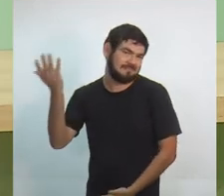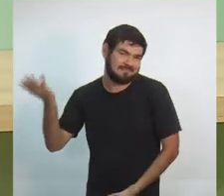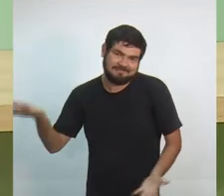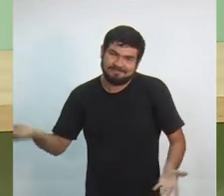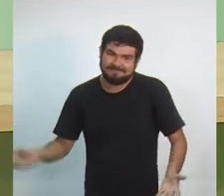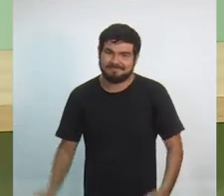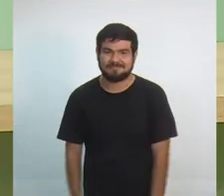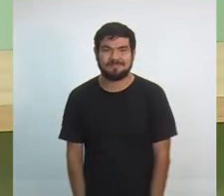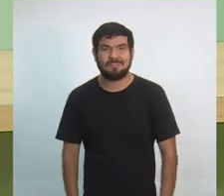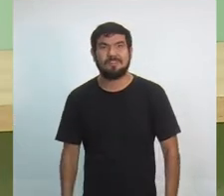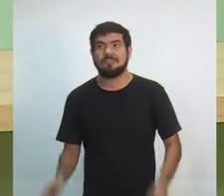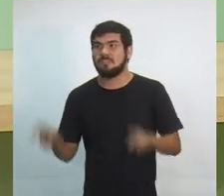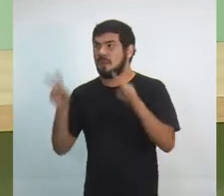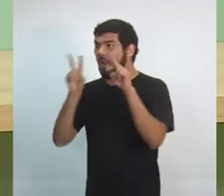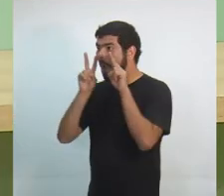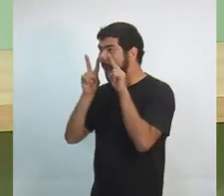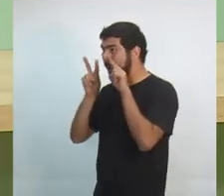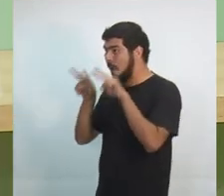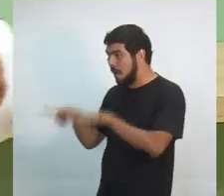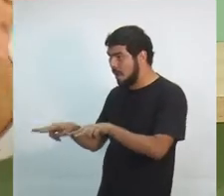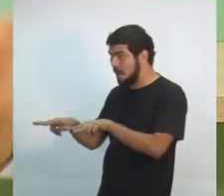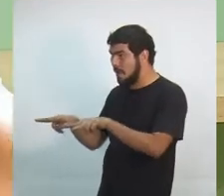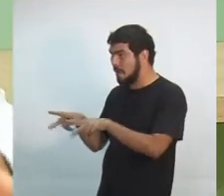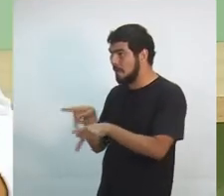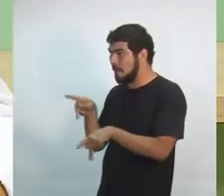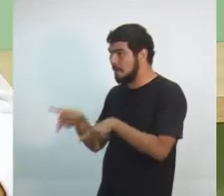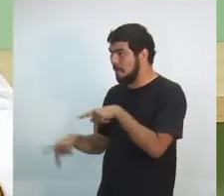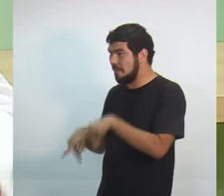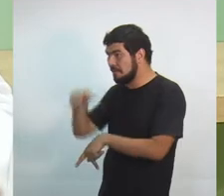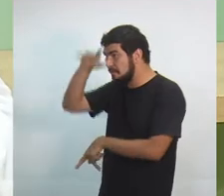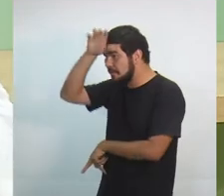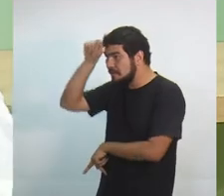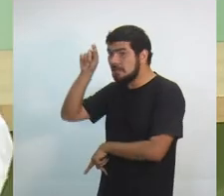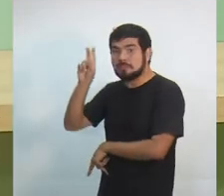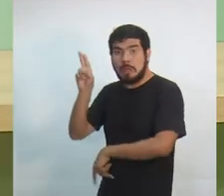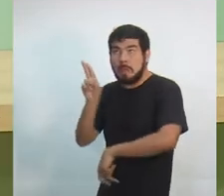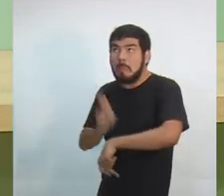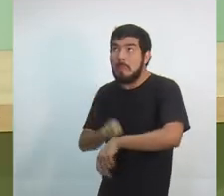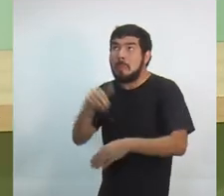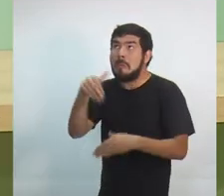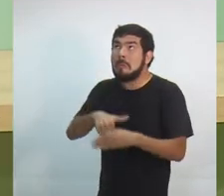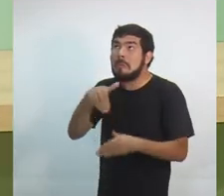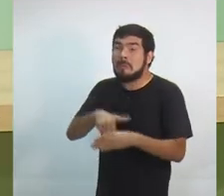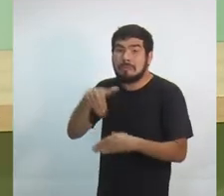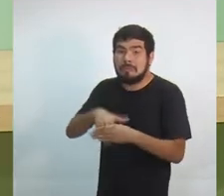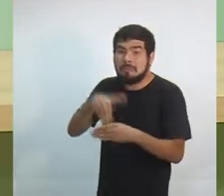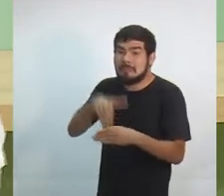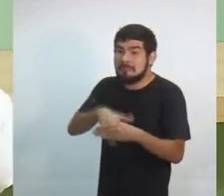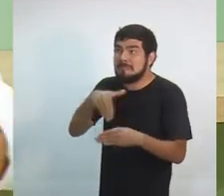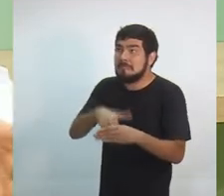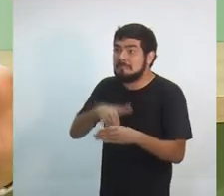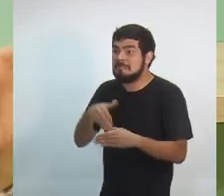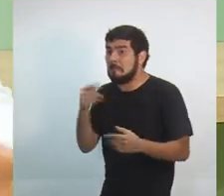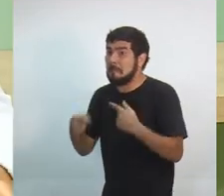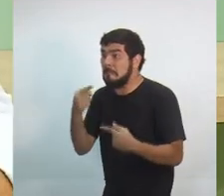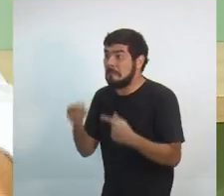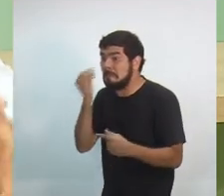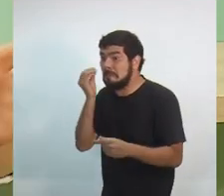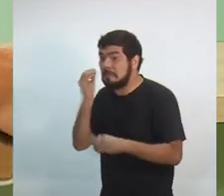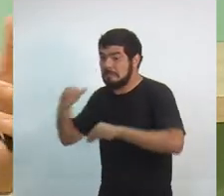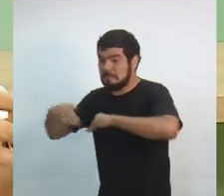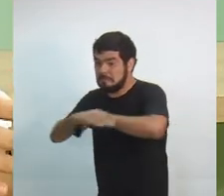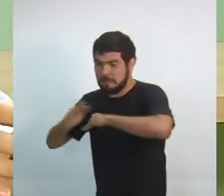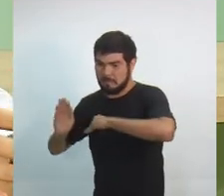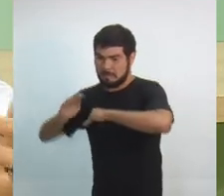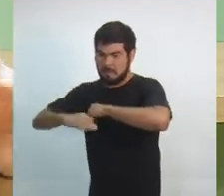Só olham para o povo do Amazonas na época da eleição. Estão disputando para ver quem tapa mais buraco.